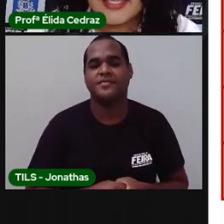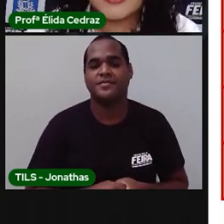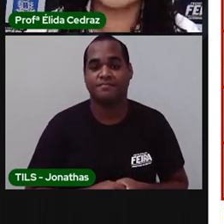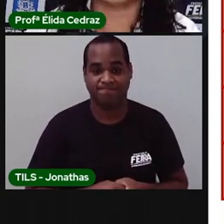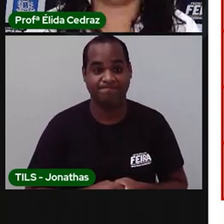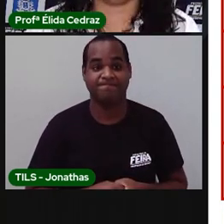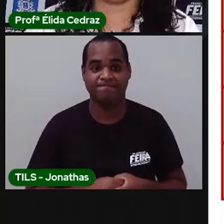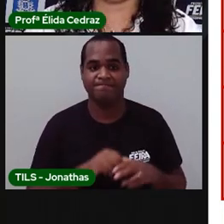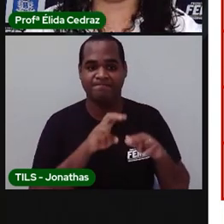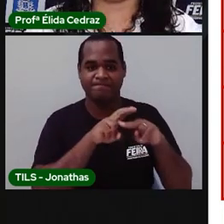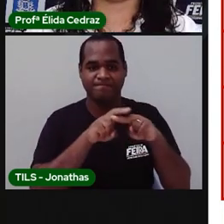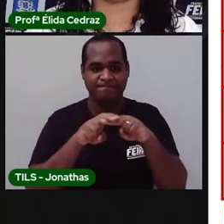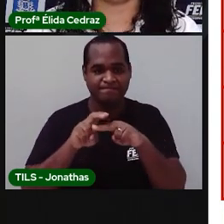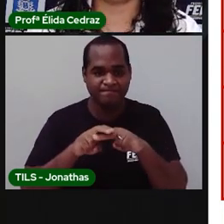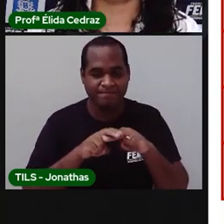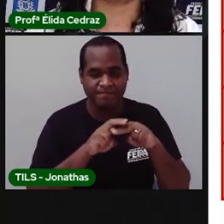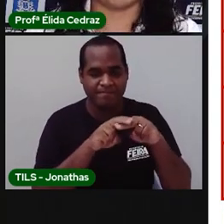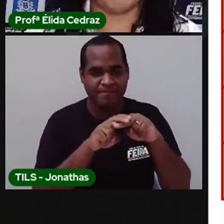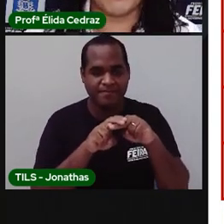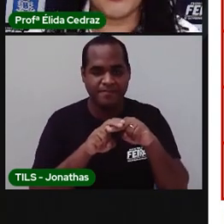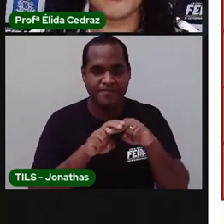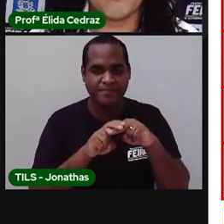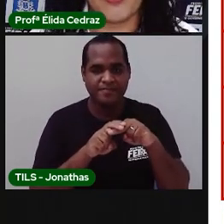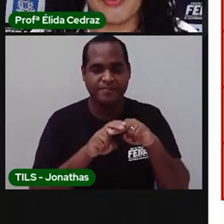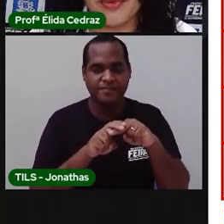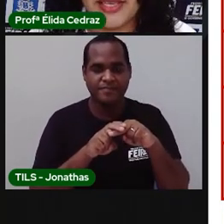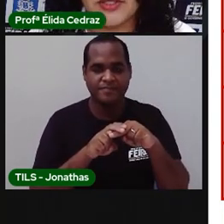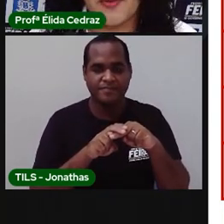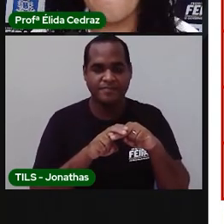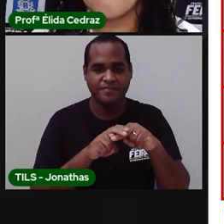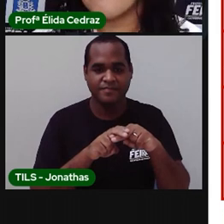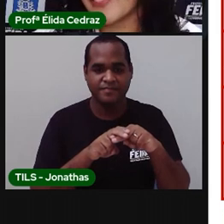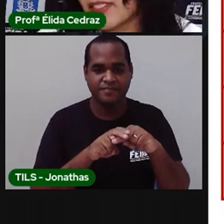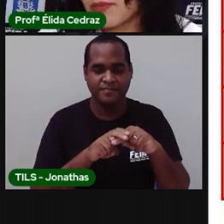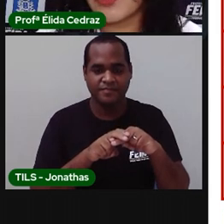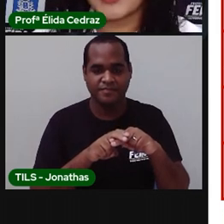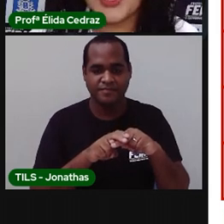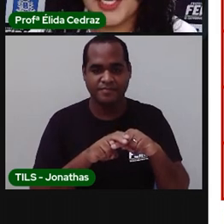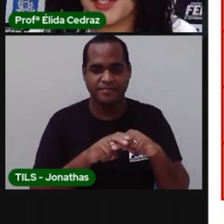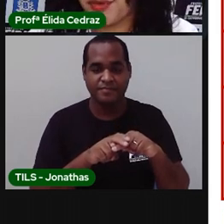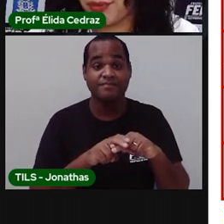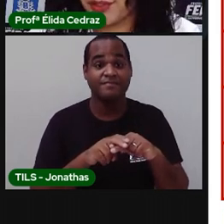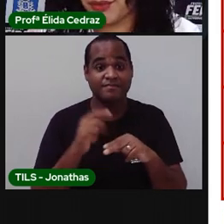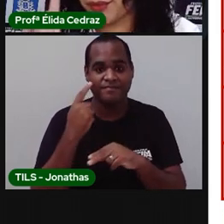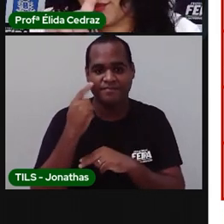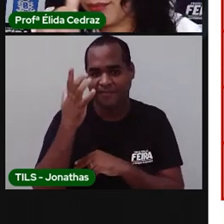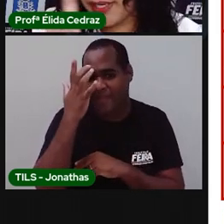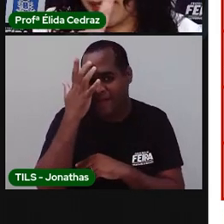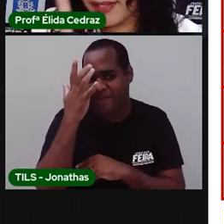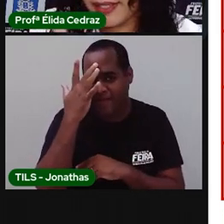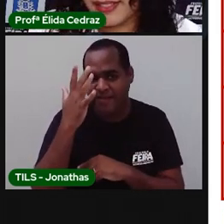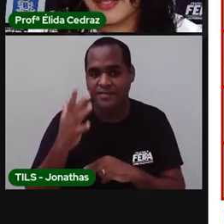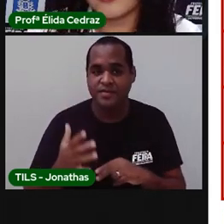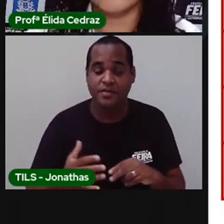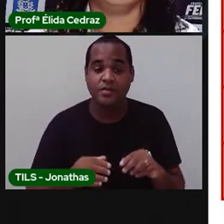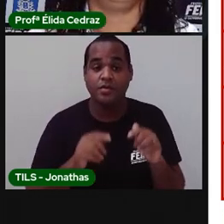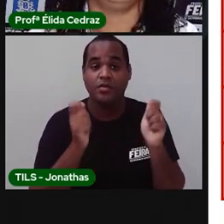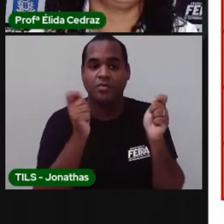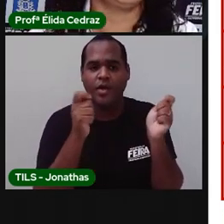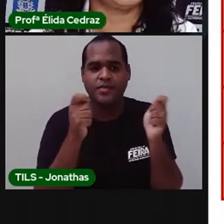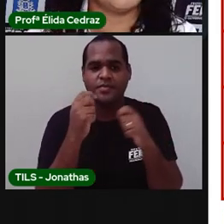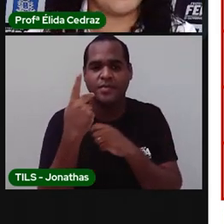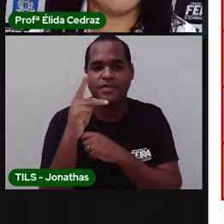Cadeiras. Isso mesmo. Está vendo como é fácil? Mesmo que esteja faltando uma letrinha